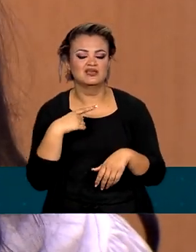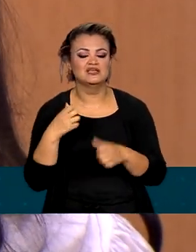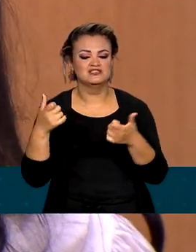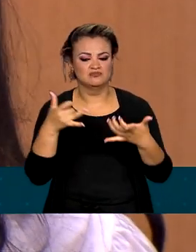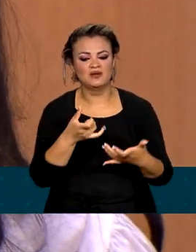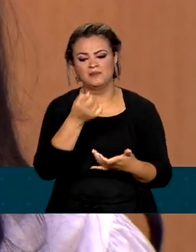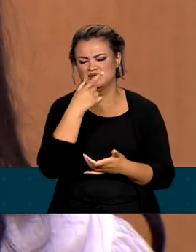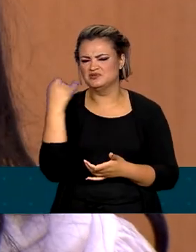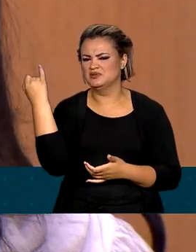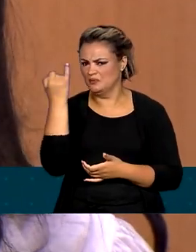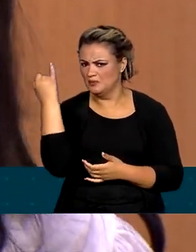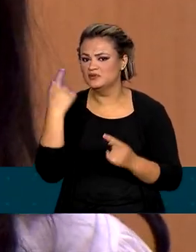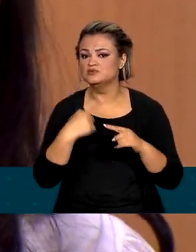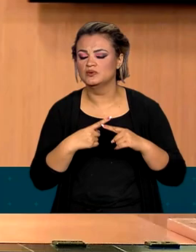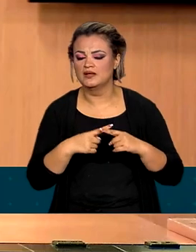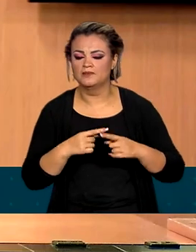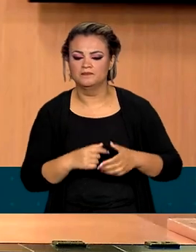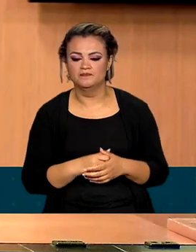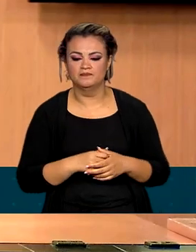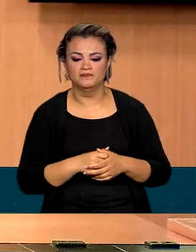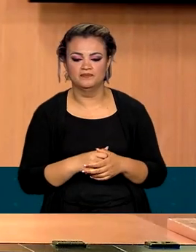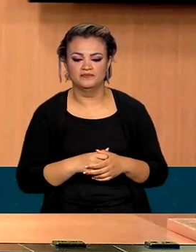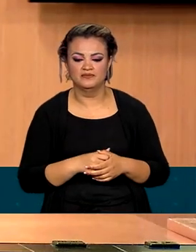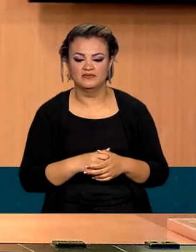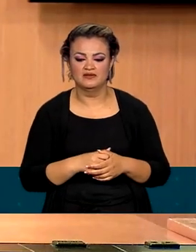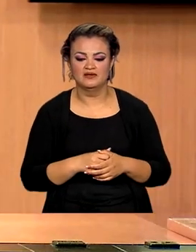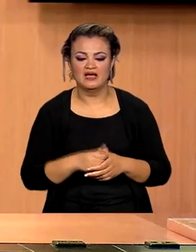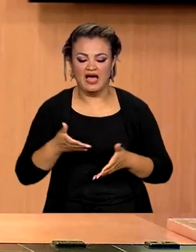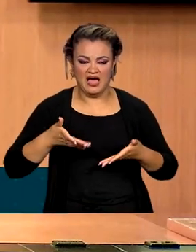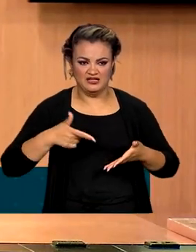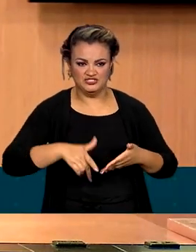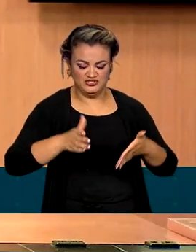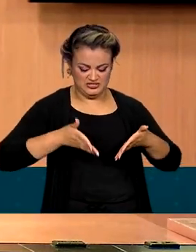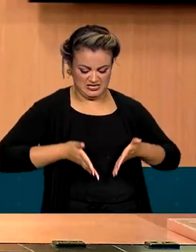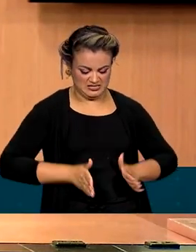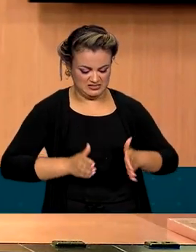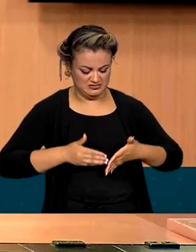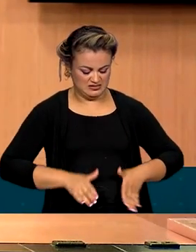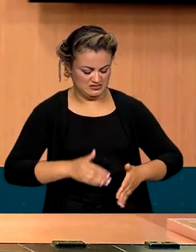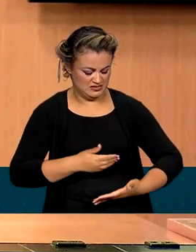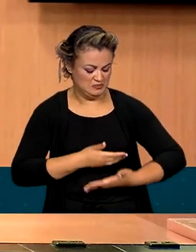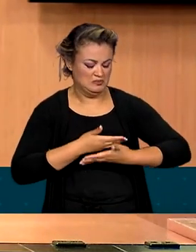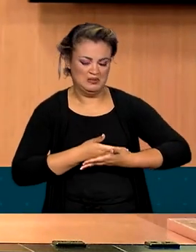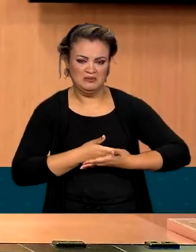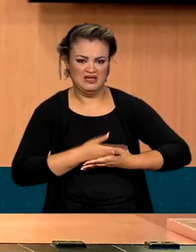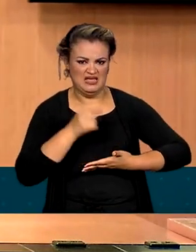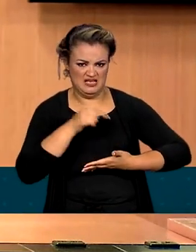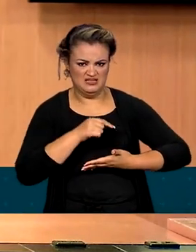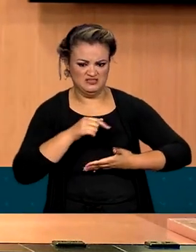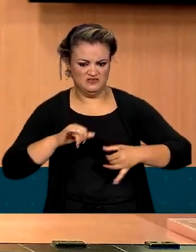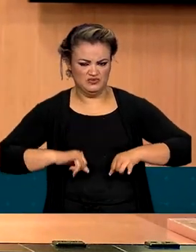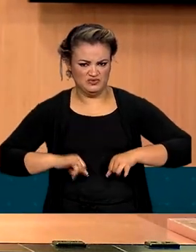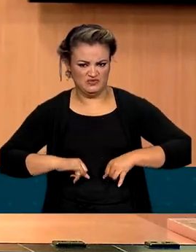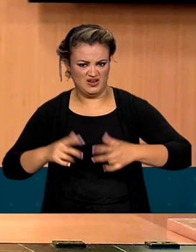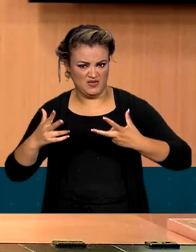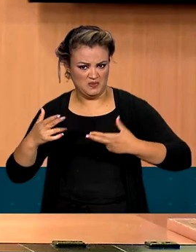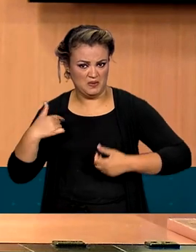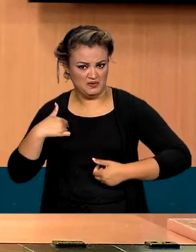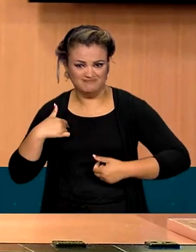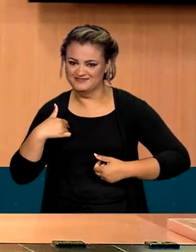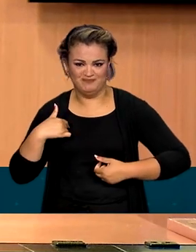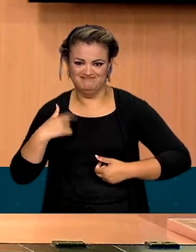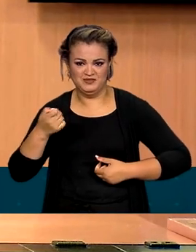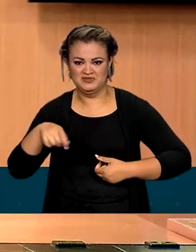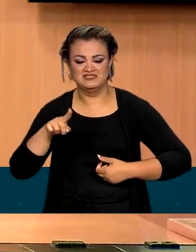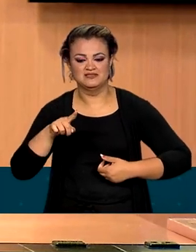ter o medicamento disponível. Os novos bebês que virão não terão o que passar pela minha primeira infância.